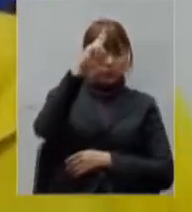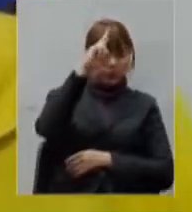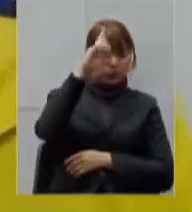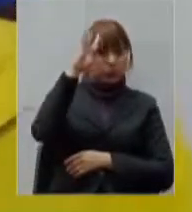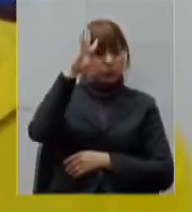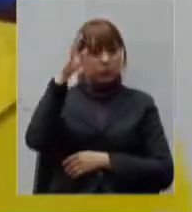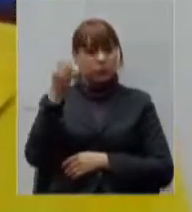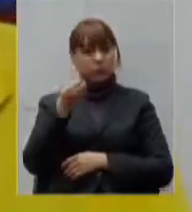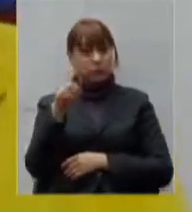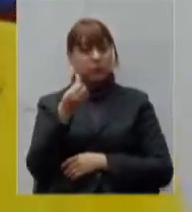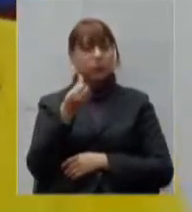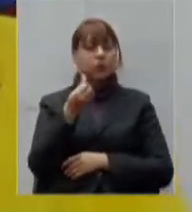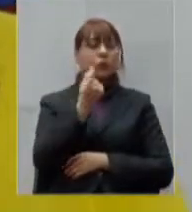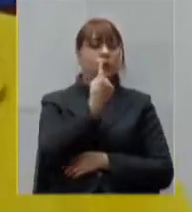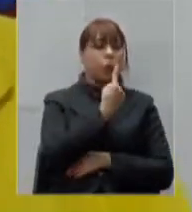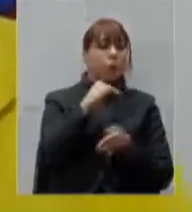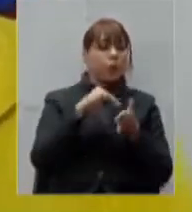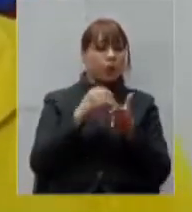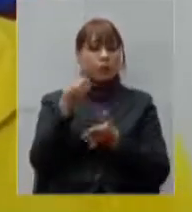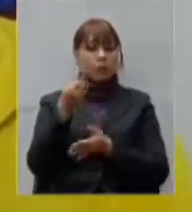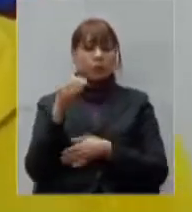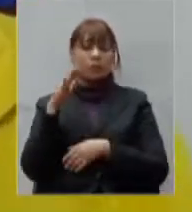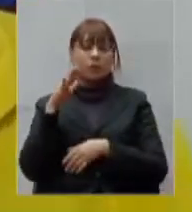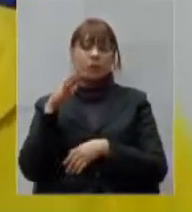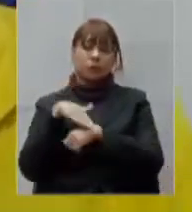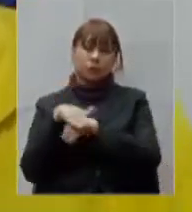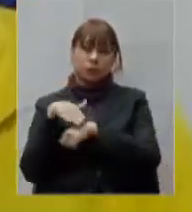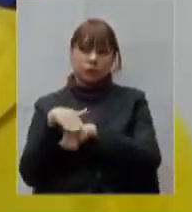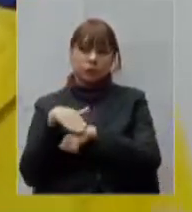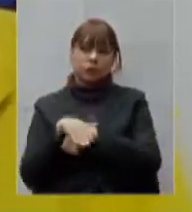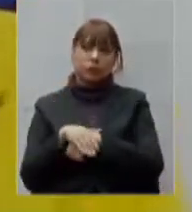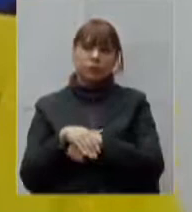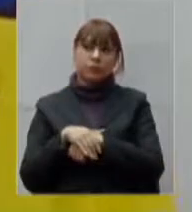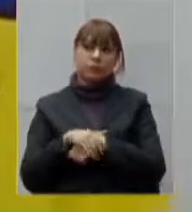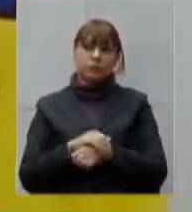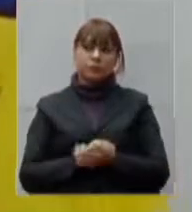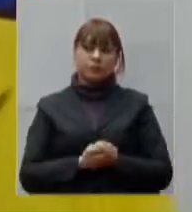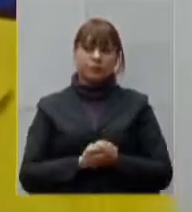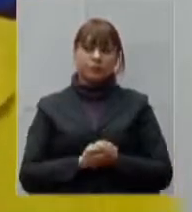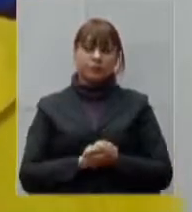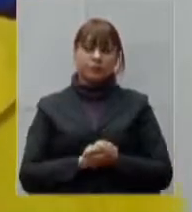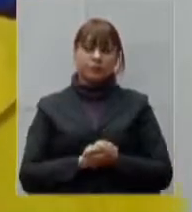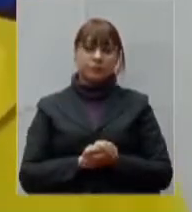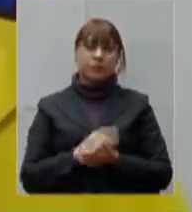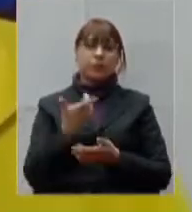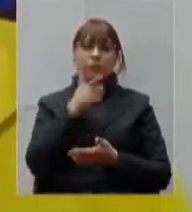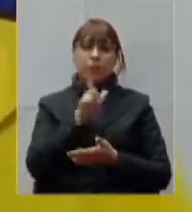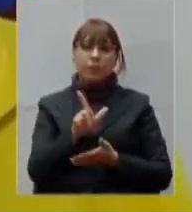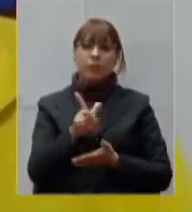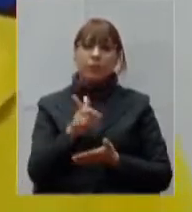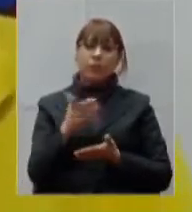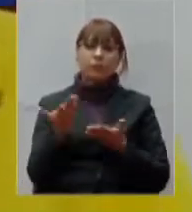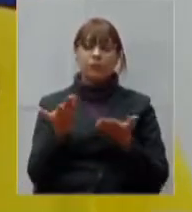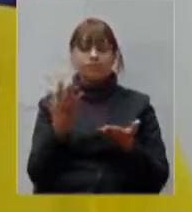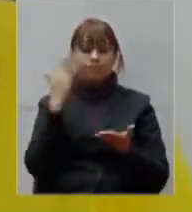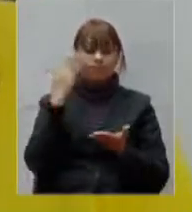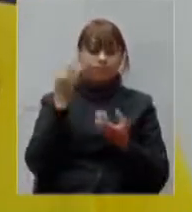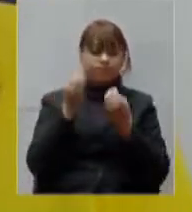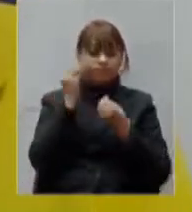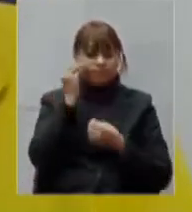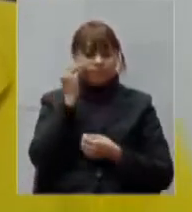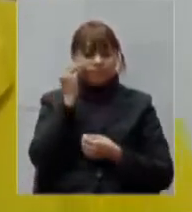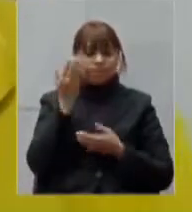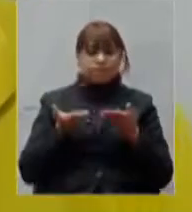de 8 às 18 horas e o desafio nosso aqui é o mesmo dos demais gestores hoje, que é da gente achar o ponto de equilíbrio entre o